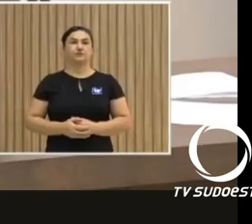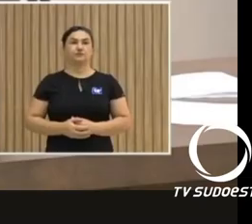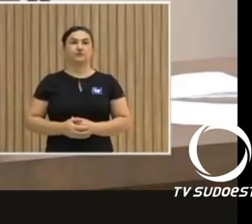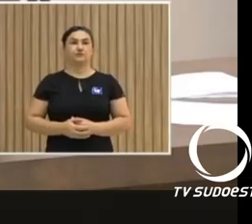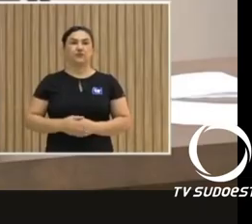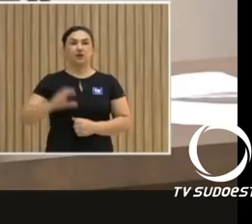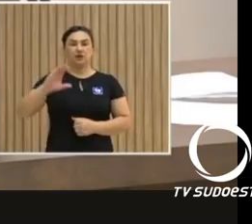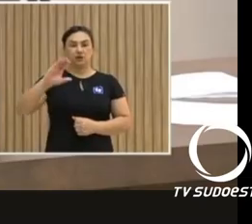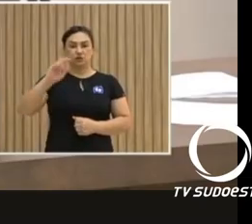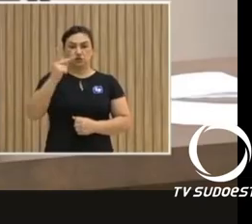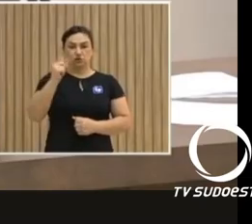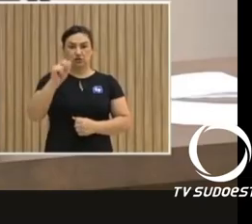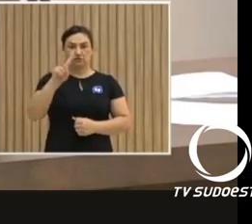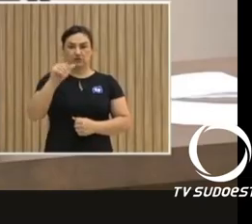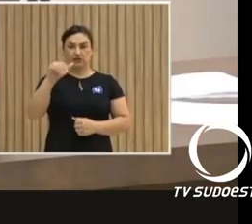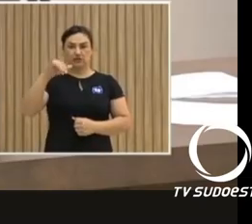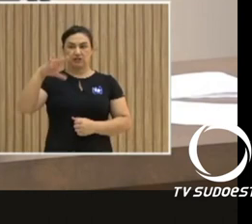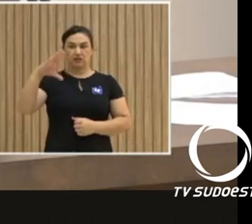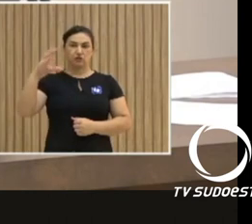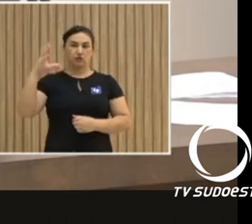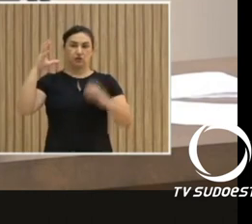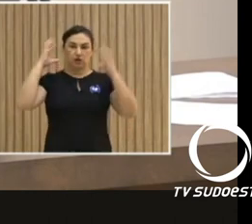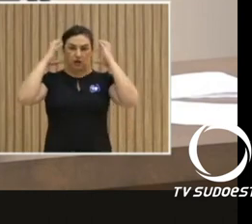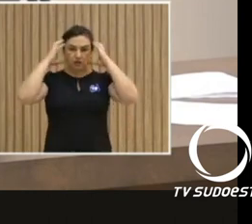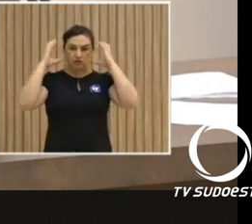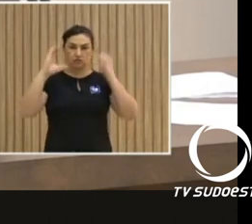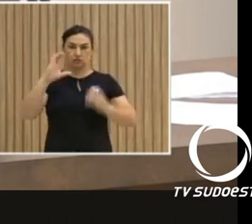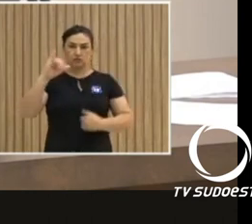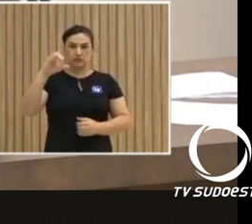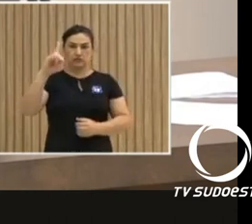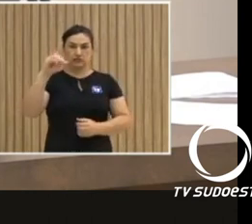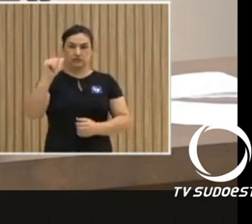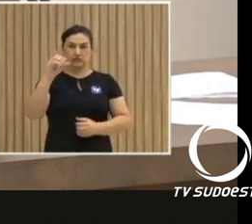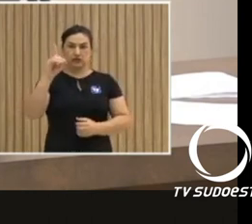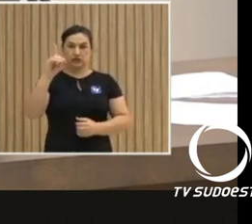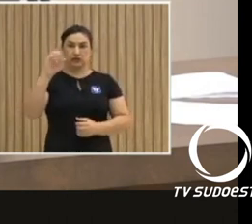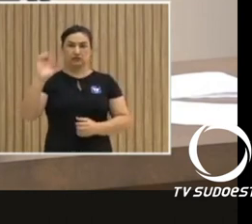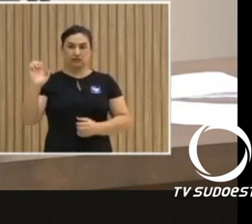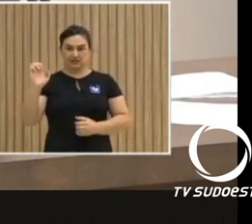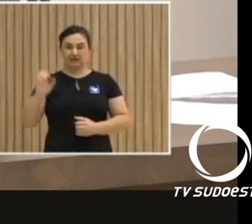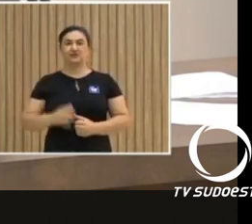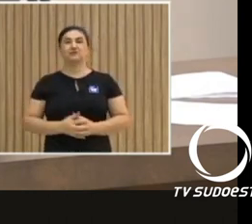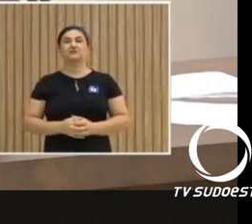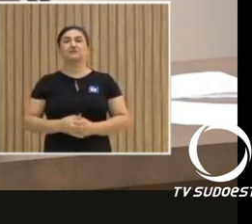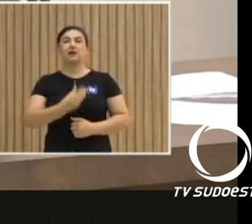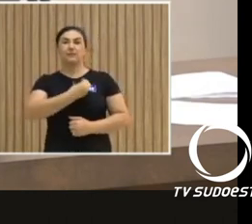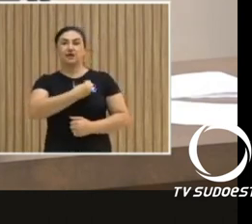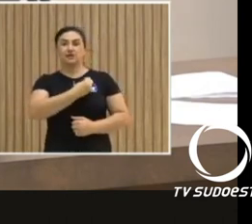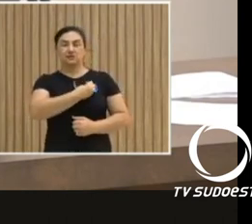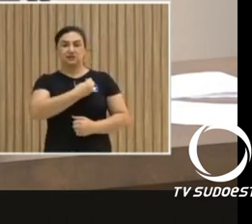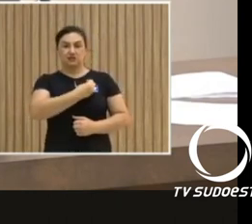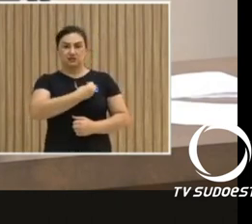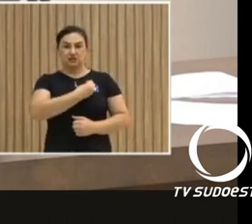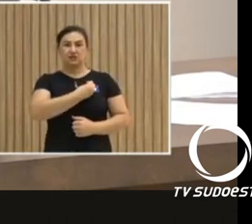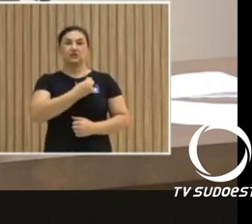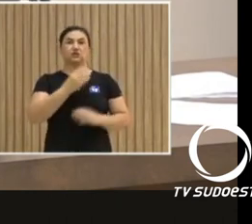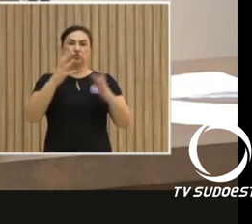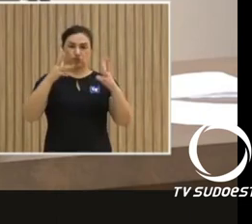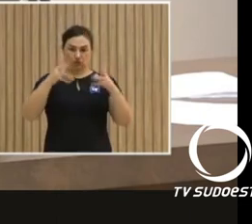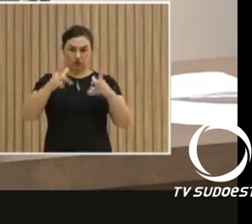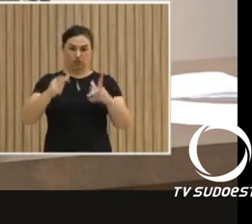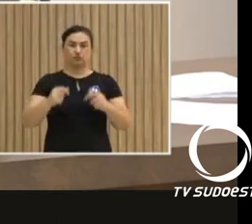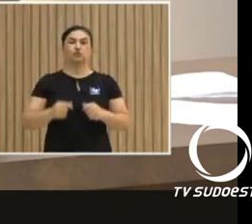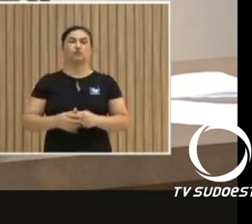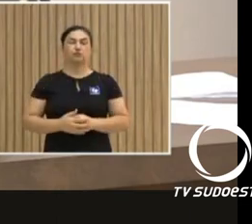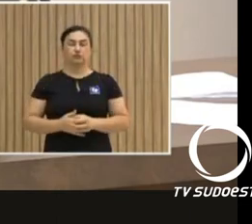autoria de Claudemir Zanco, PL, que cria o programa de concessão de Bolsa Auxílio Transporte aos estudantes de curso superior e técnico,